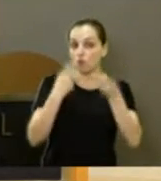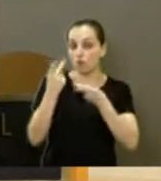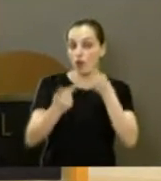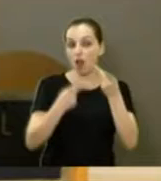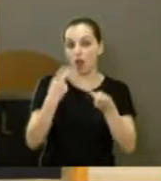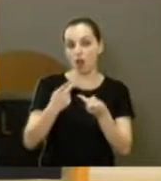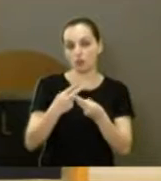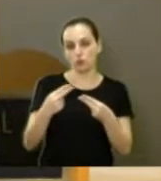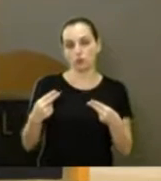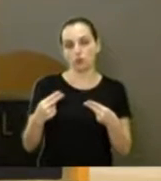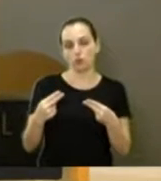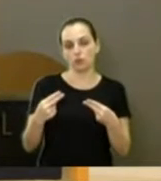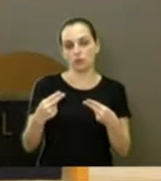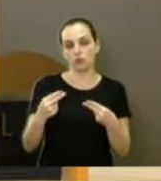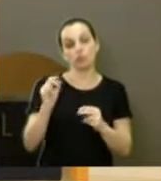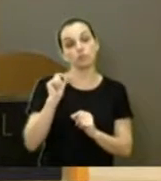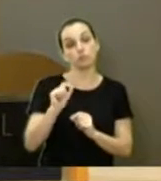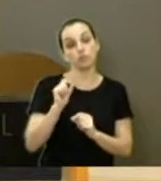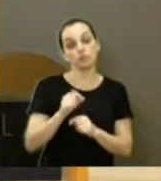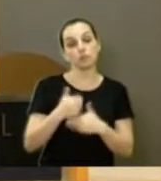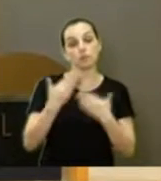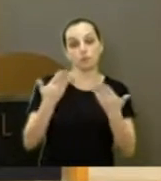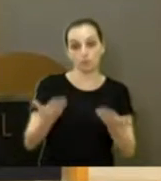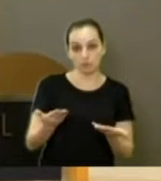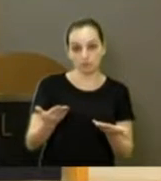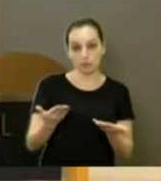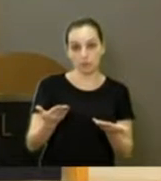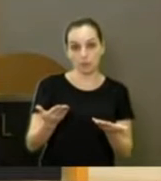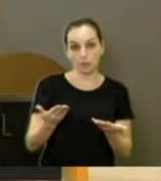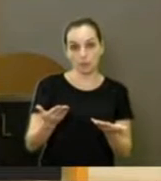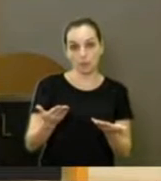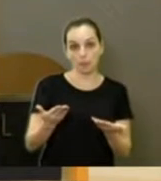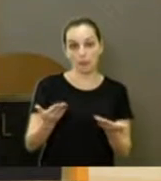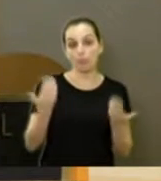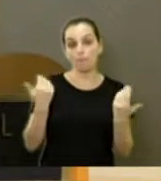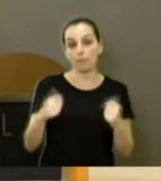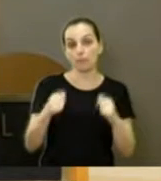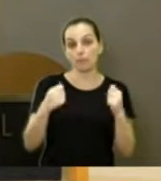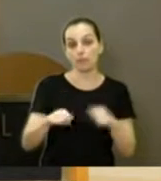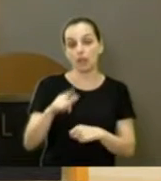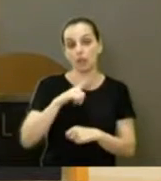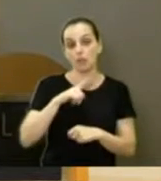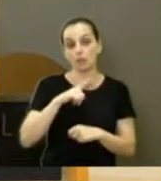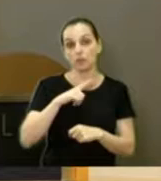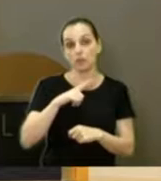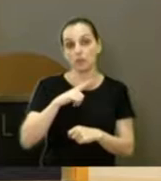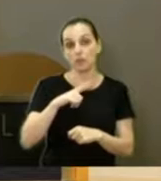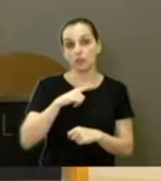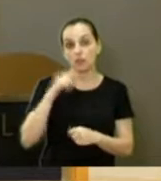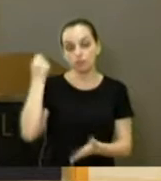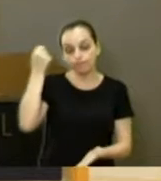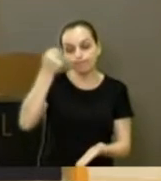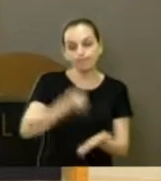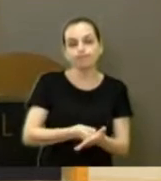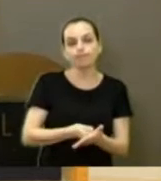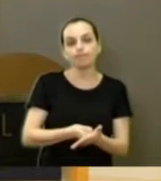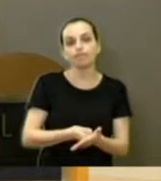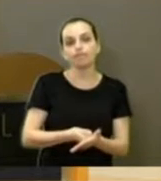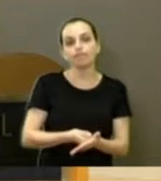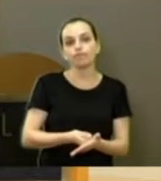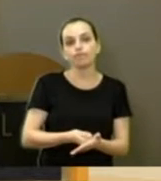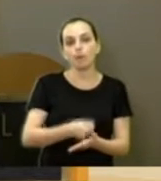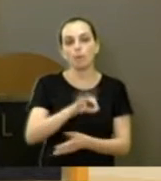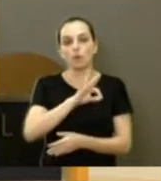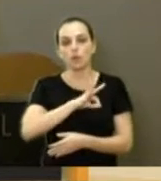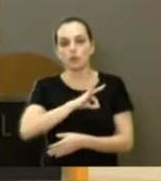para rapaz. Então, pessoal, nós temos, sim, que determinação, polícia